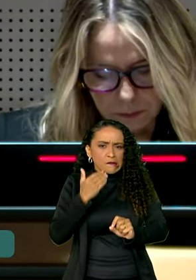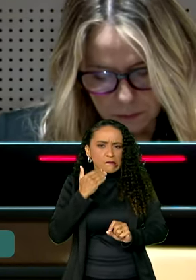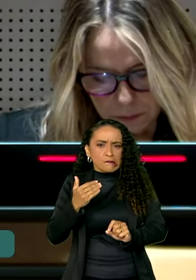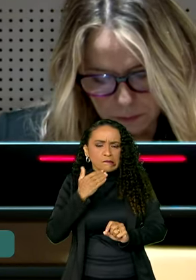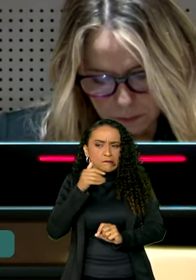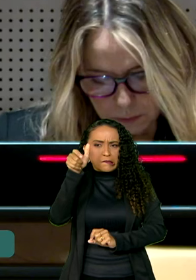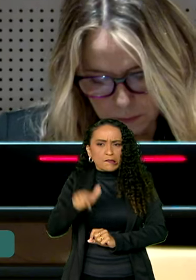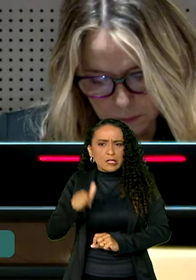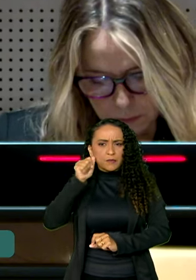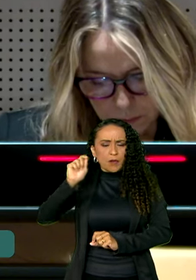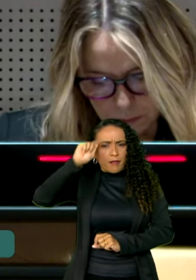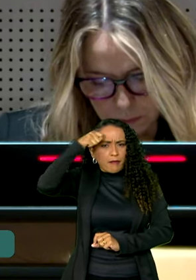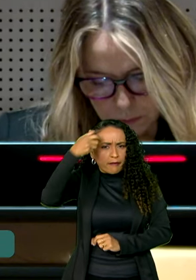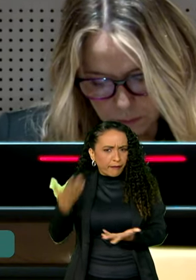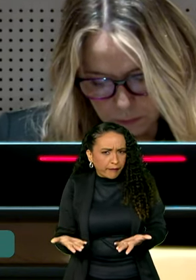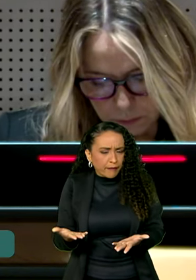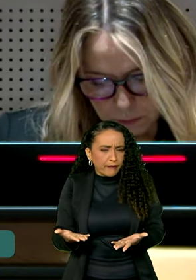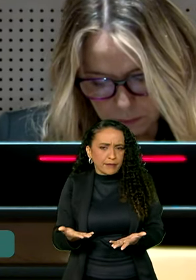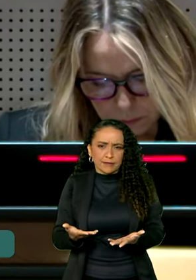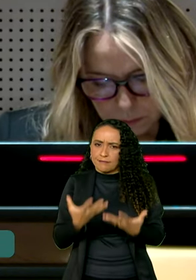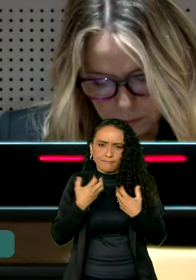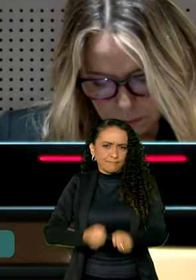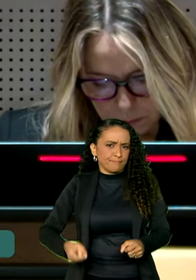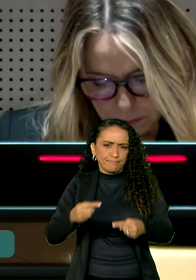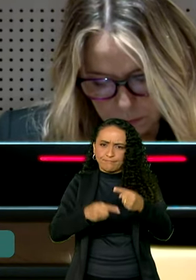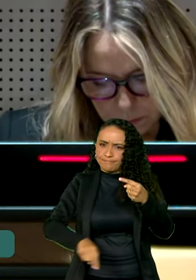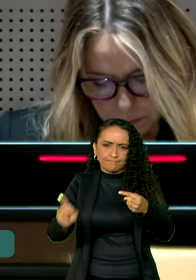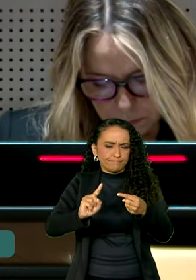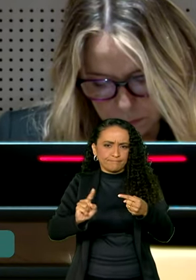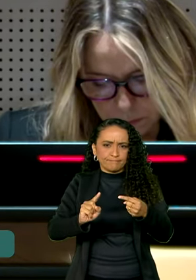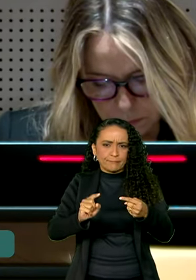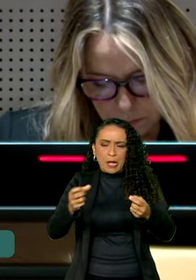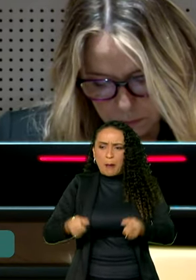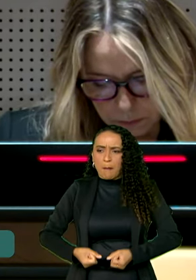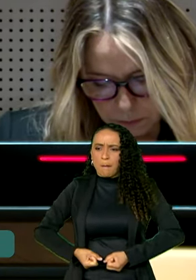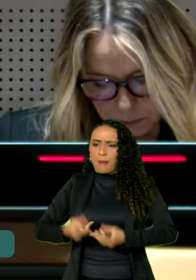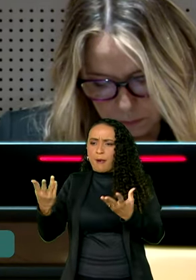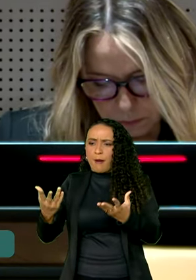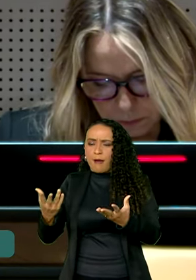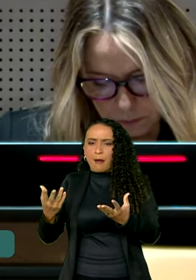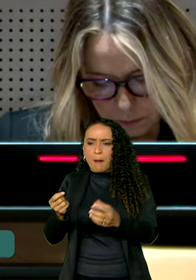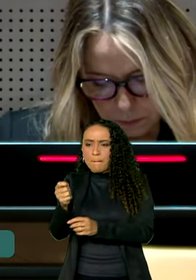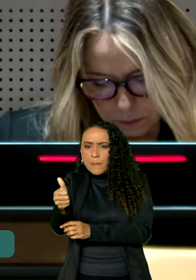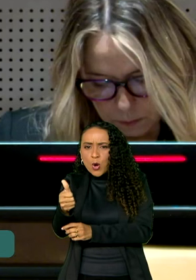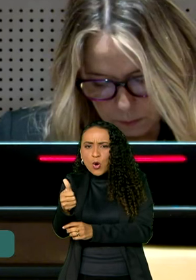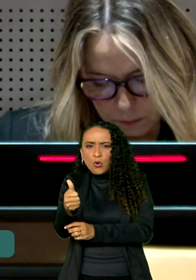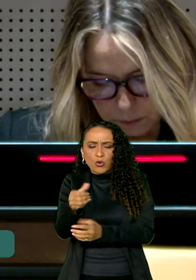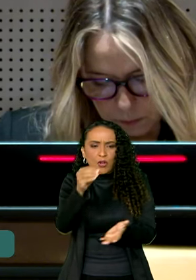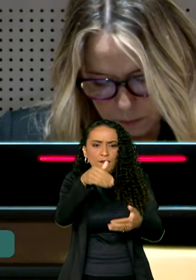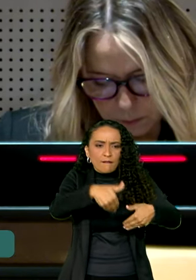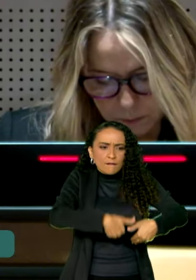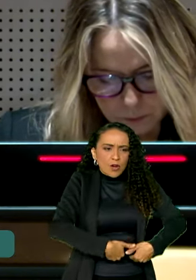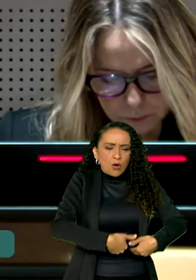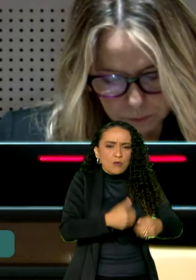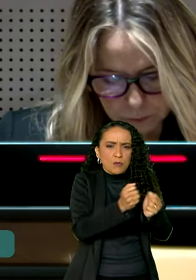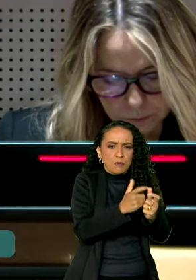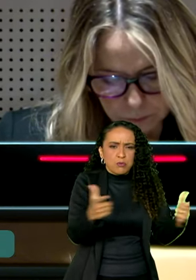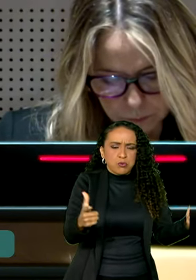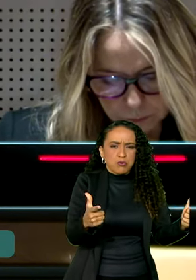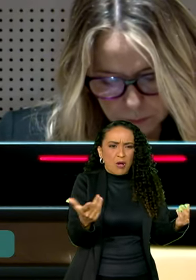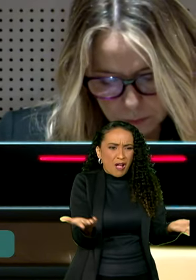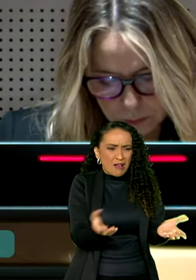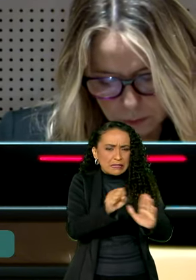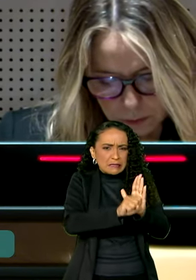as mulheres negras é imoral. Fartura para poucos e fome para muitos em pleno século